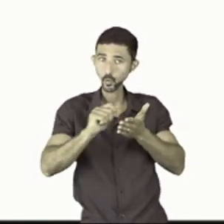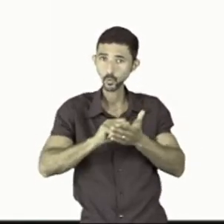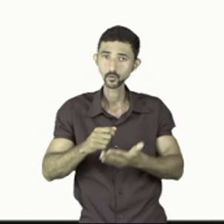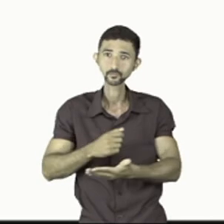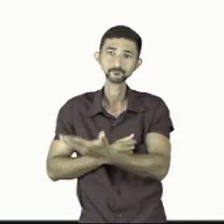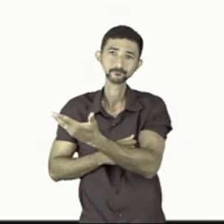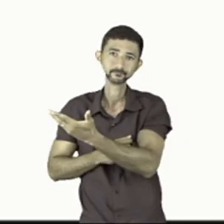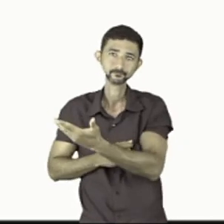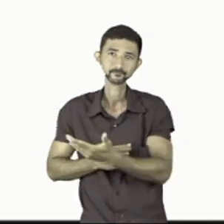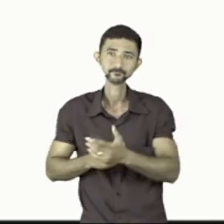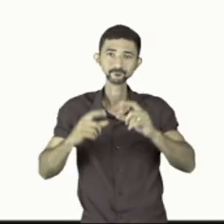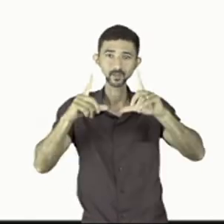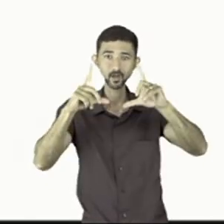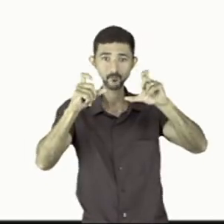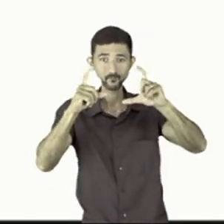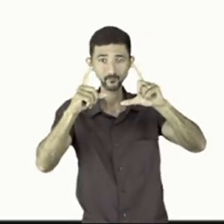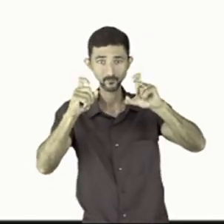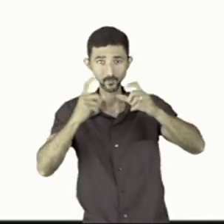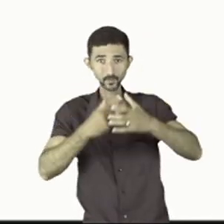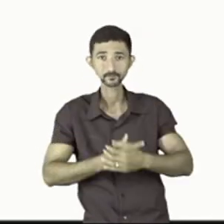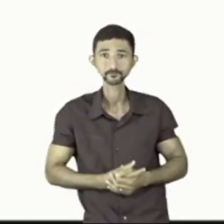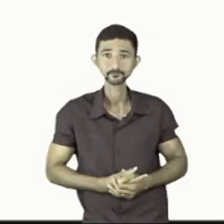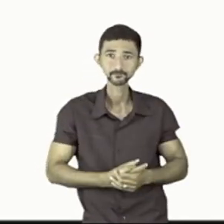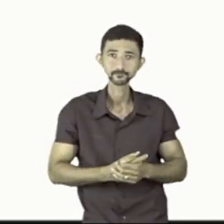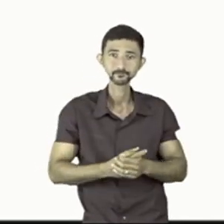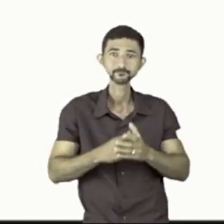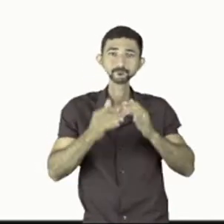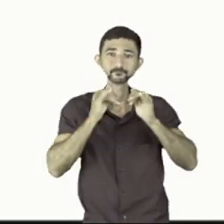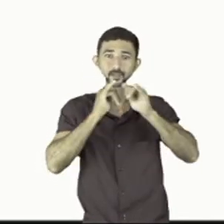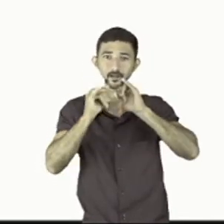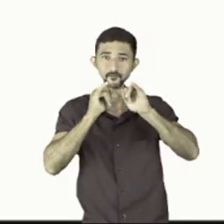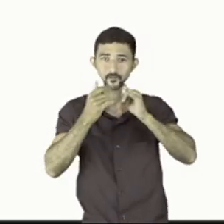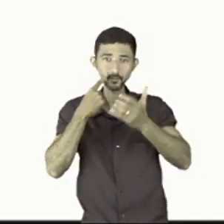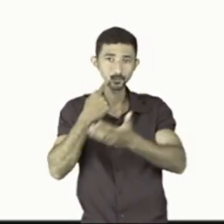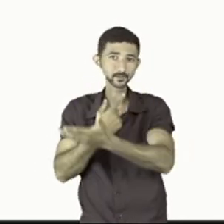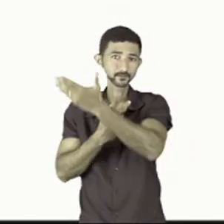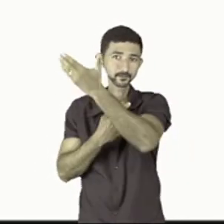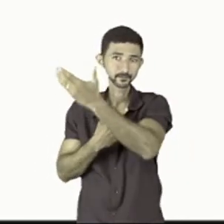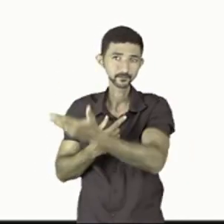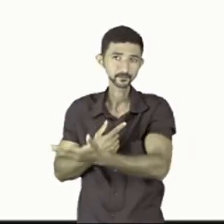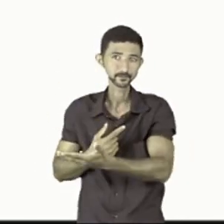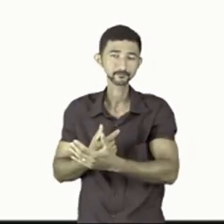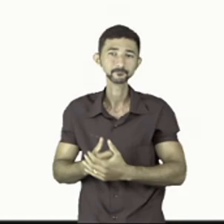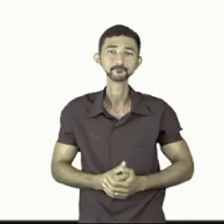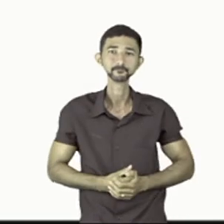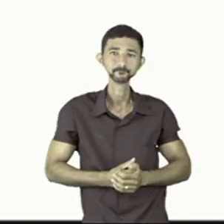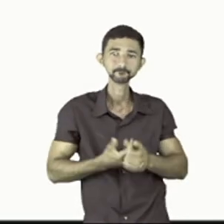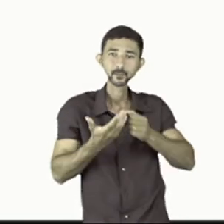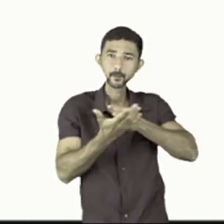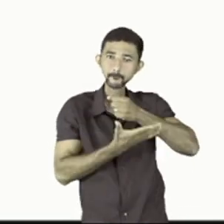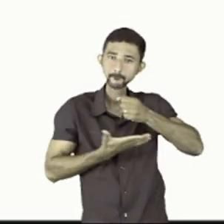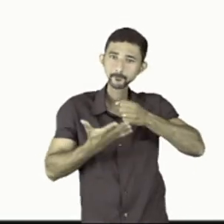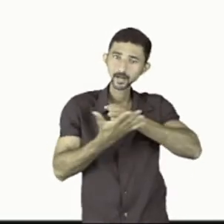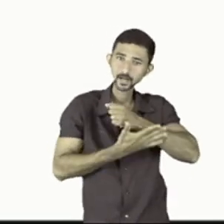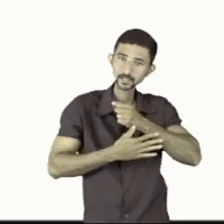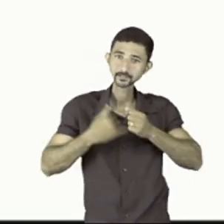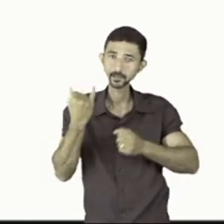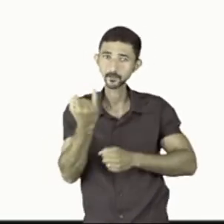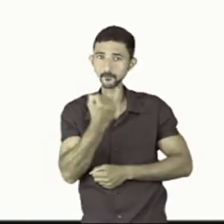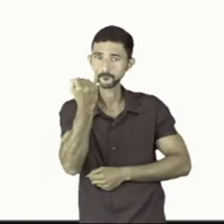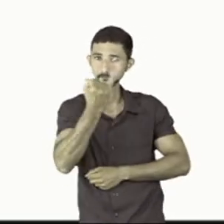seu caderno fazer o print no seu celular dessas informações que são as informações básicas e